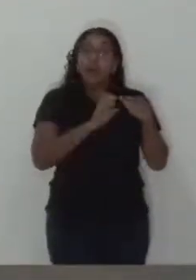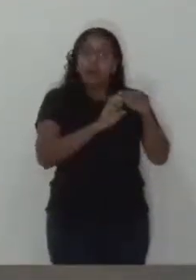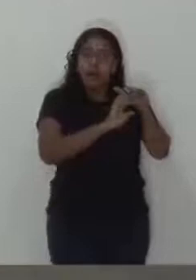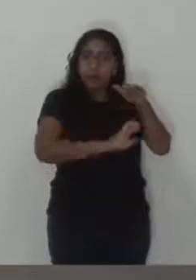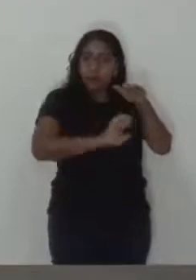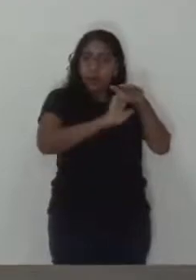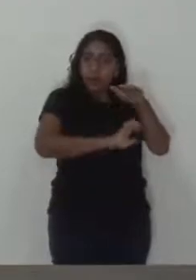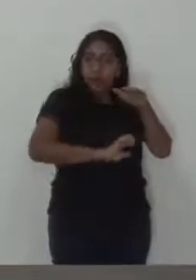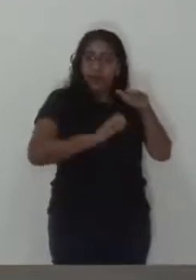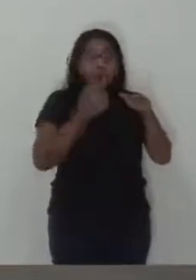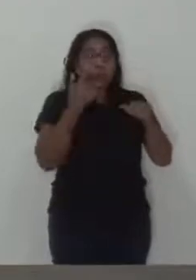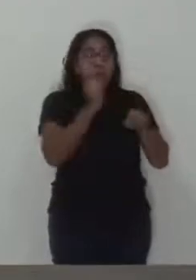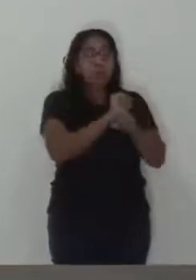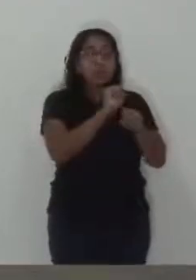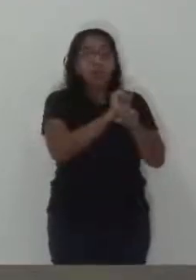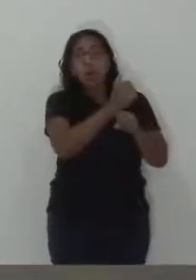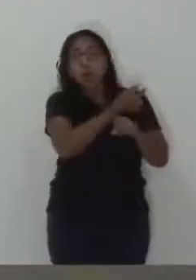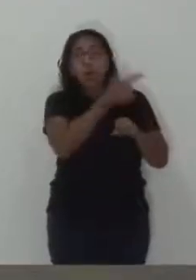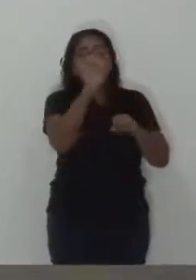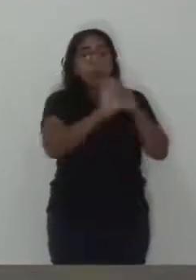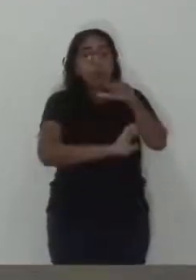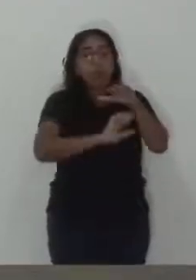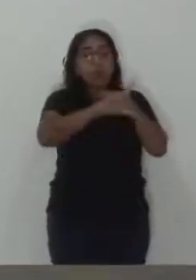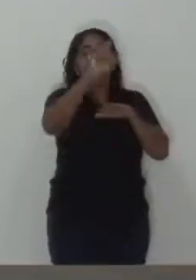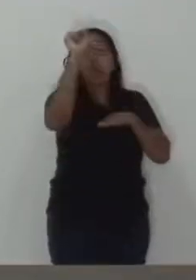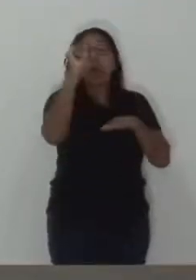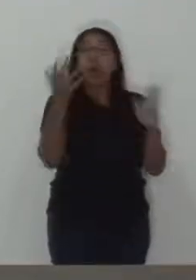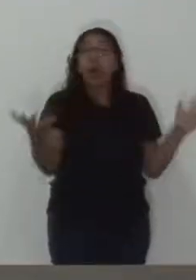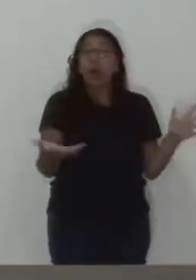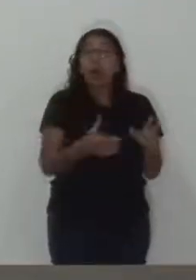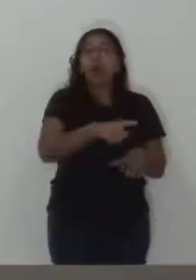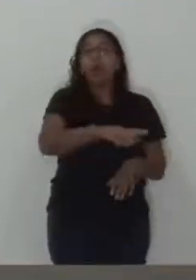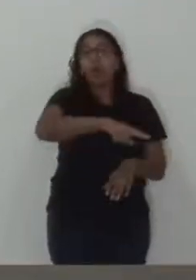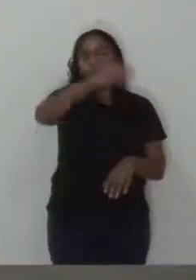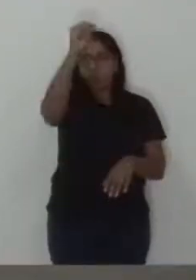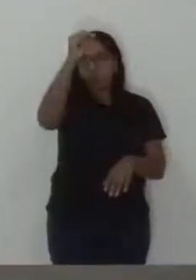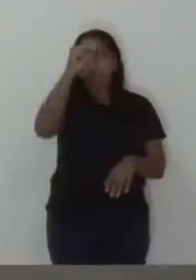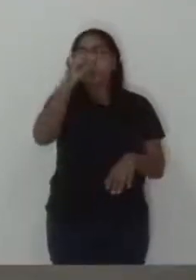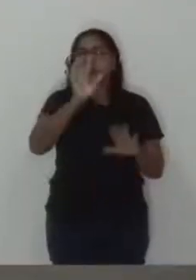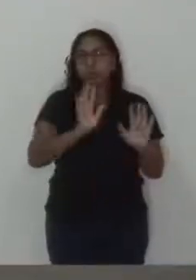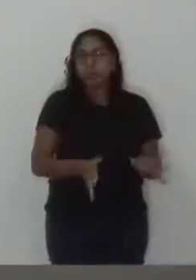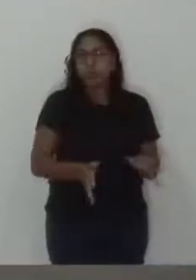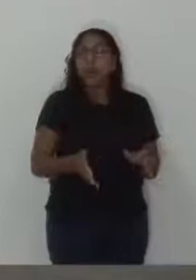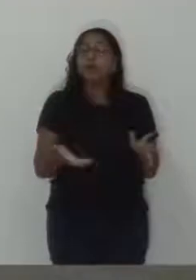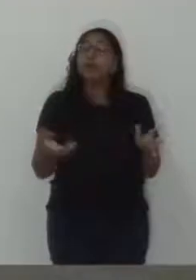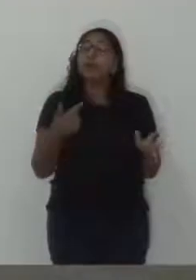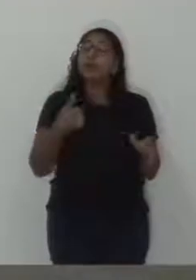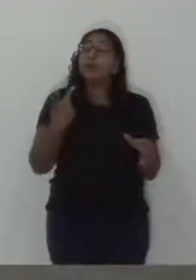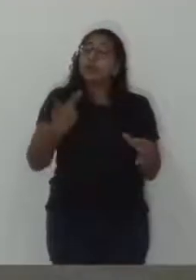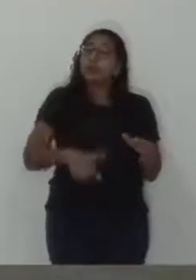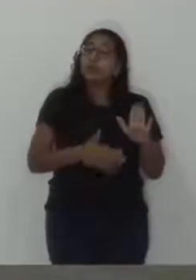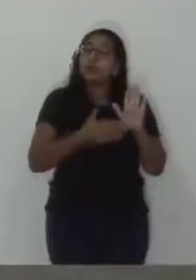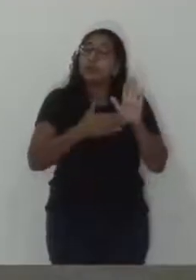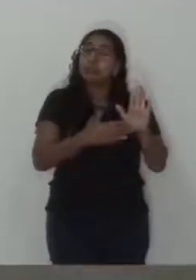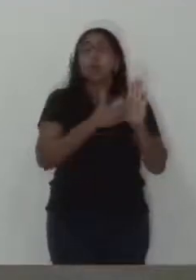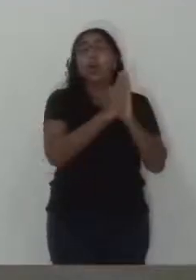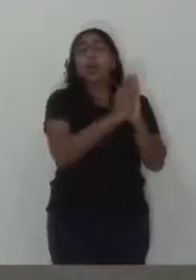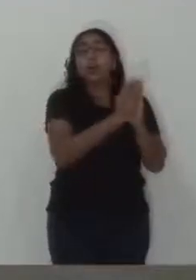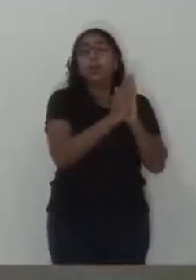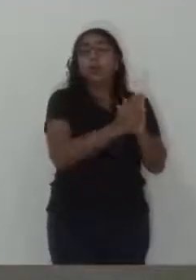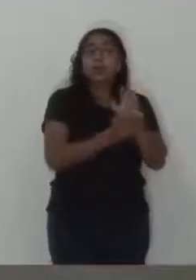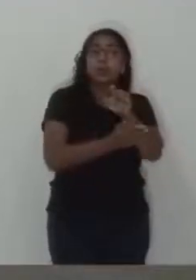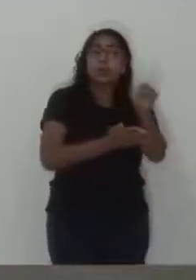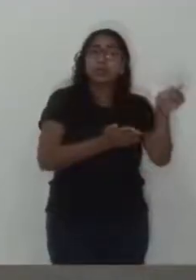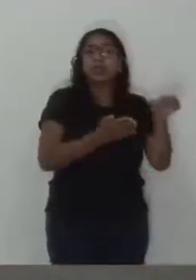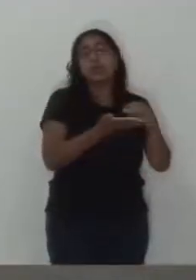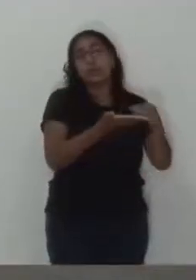renovasse o contrato, ou outra empresa que viesse prestar o serviço, e agora renovou e o pessoal está me cobrando e aqui eu quero cobrar de chacinho. Estou fazendo uma moção de apelo para a Secretaria